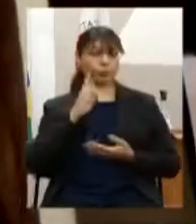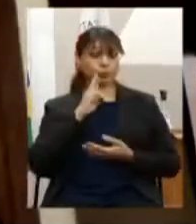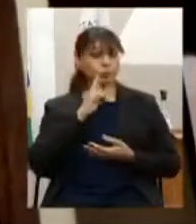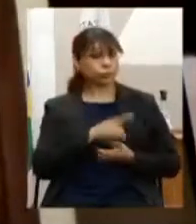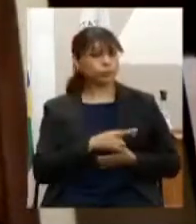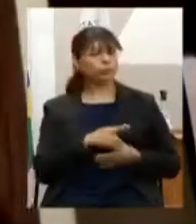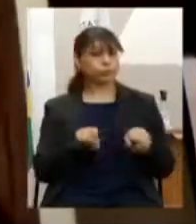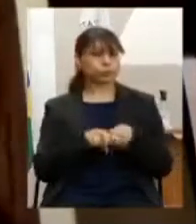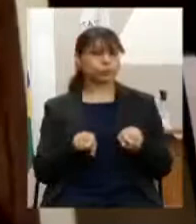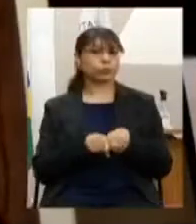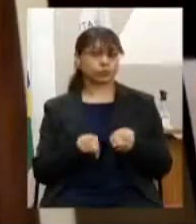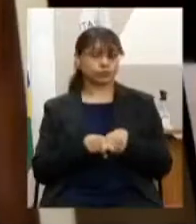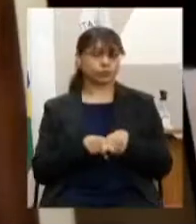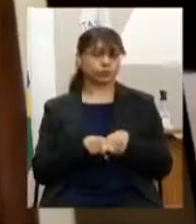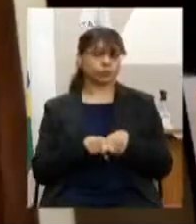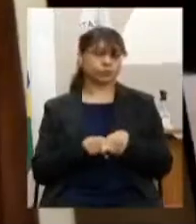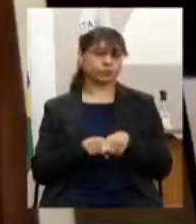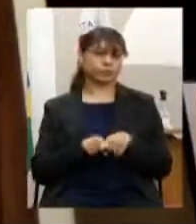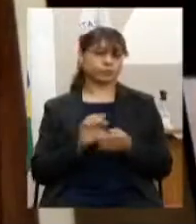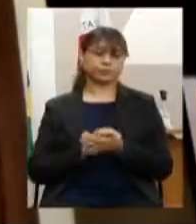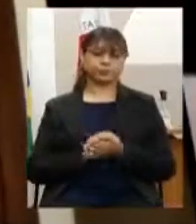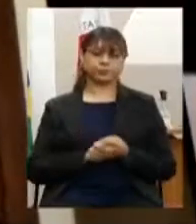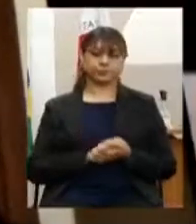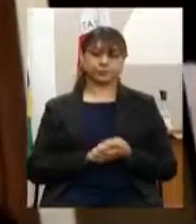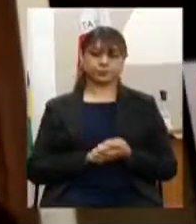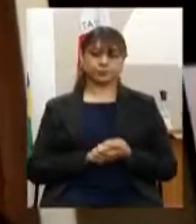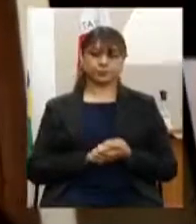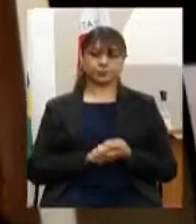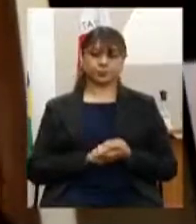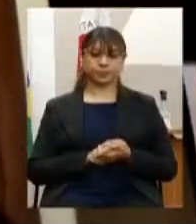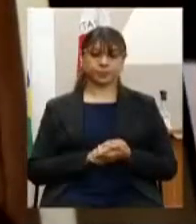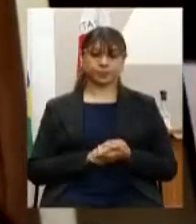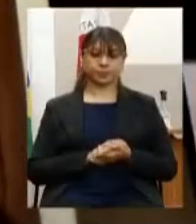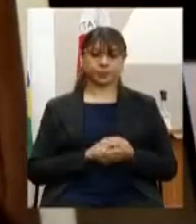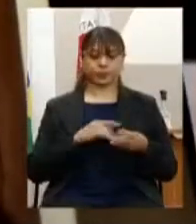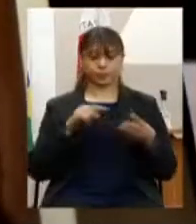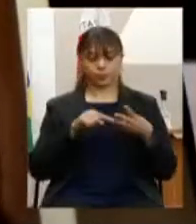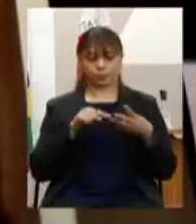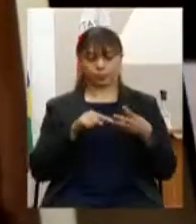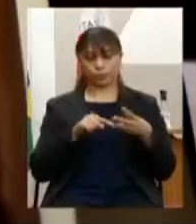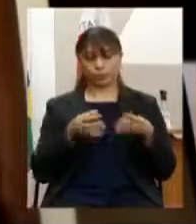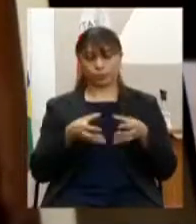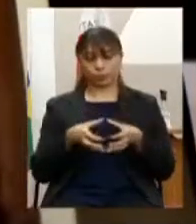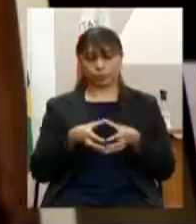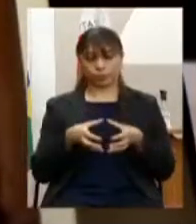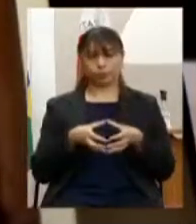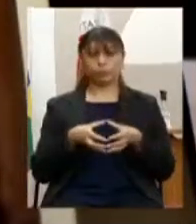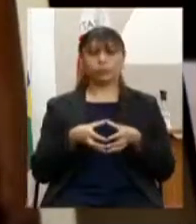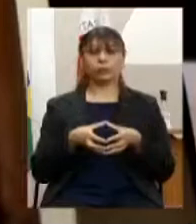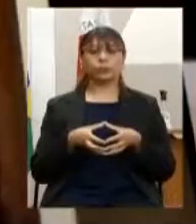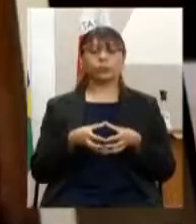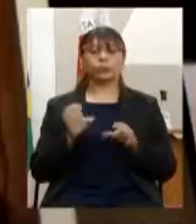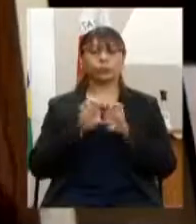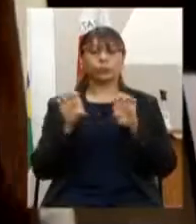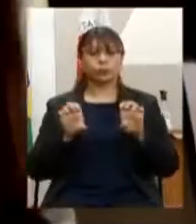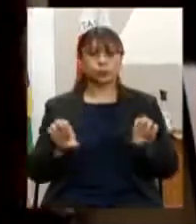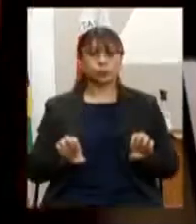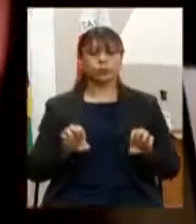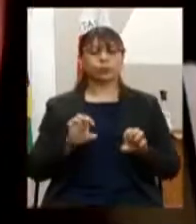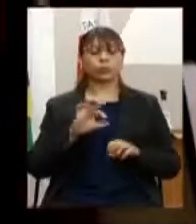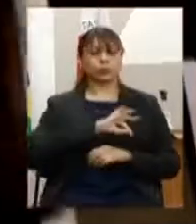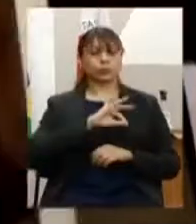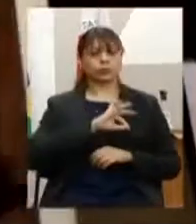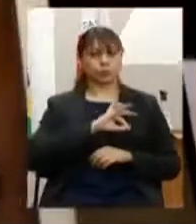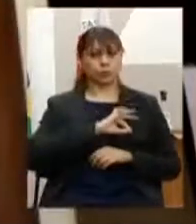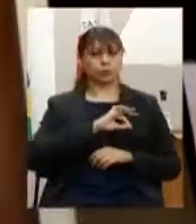infraestrutura da OGE o subgrupo 3 estruturação das polícias civil e